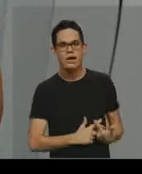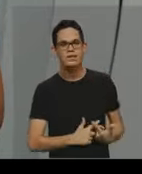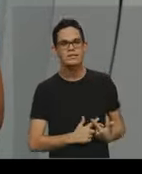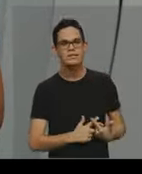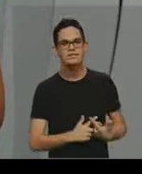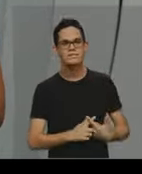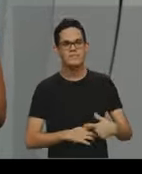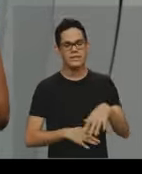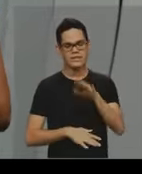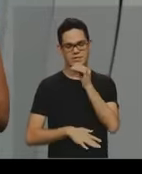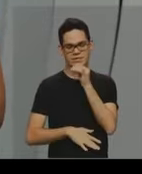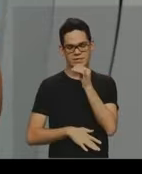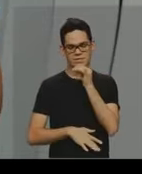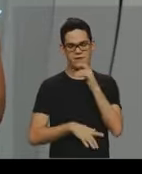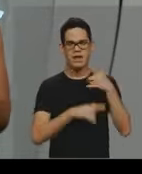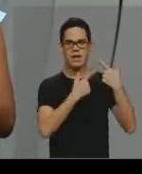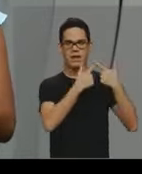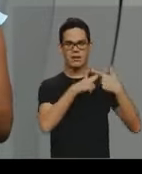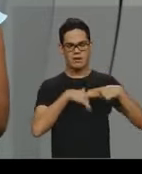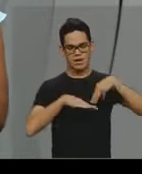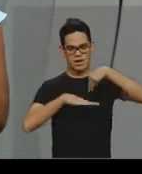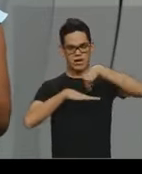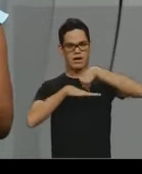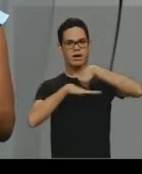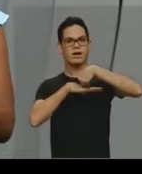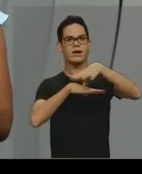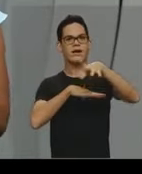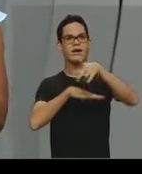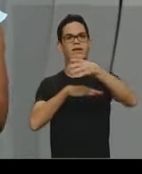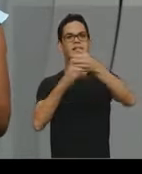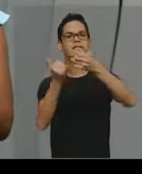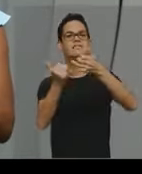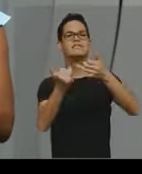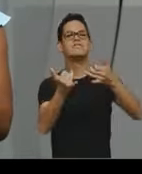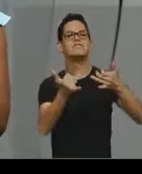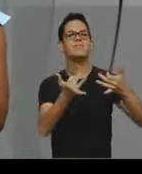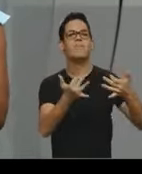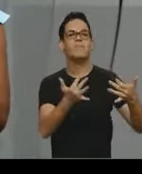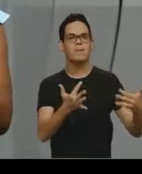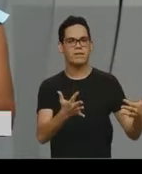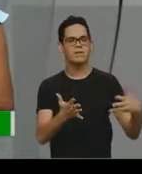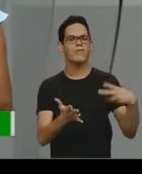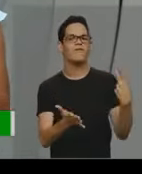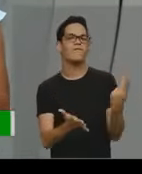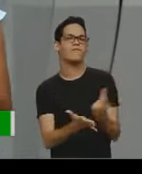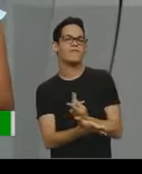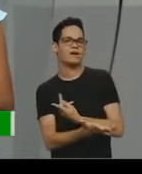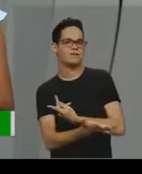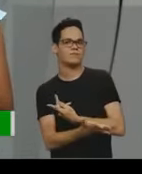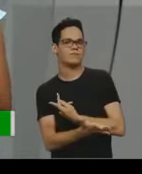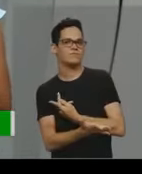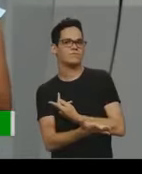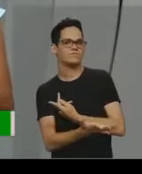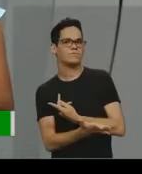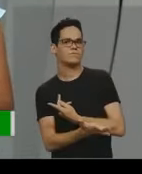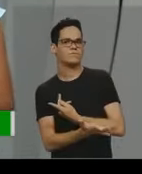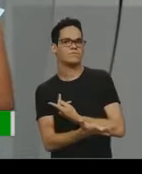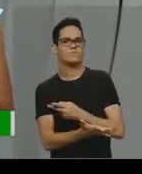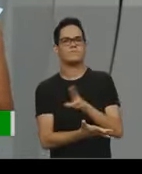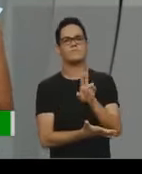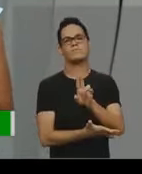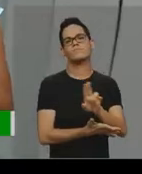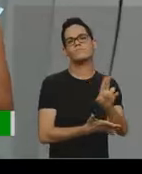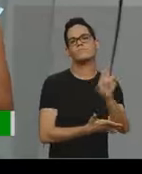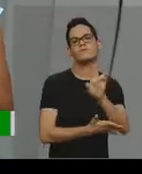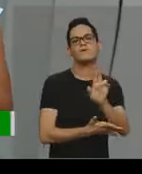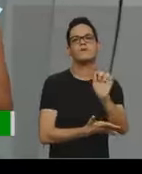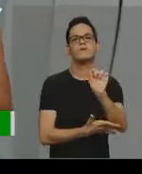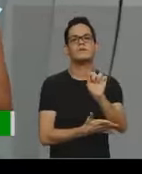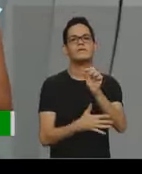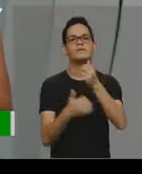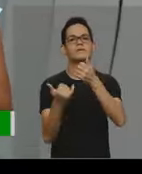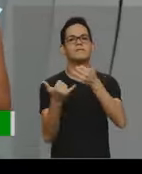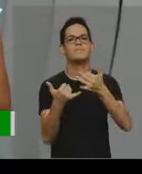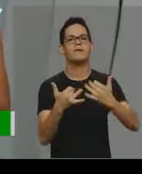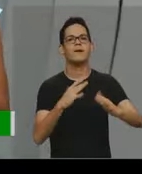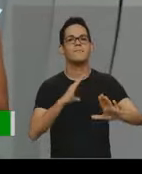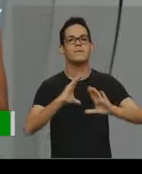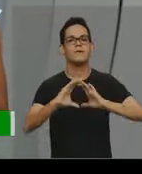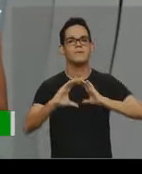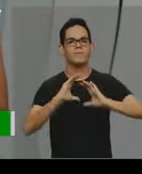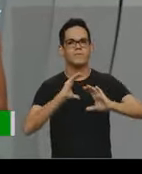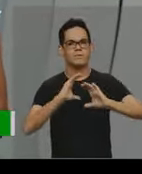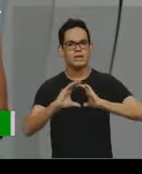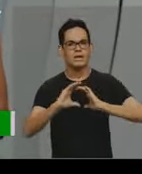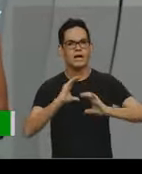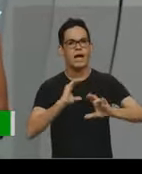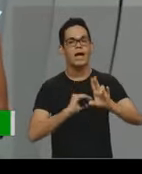emissor explica um código, né, aquilo que eu uso, que eu uso para eu me comunicar,